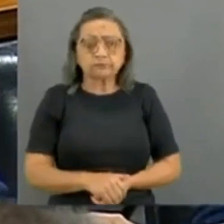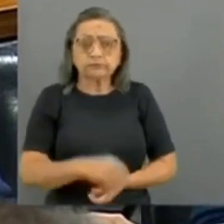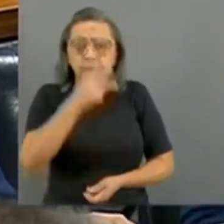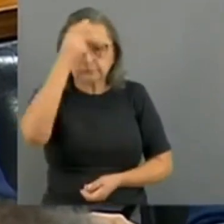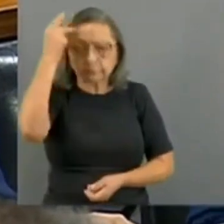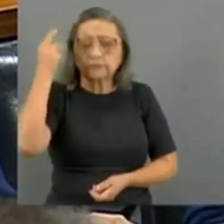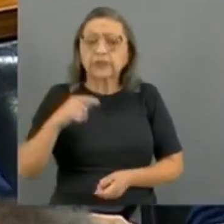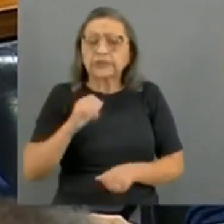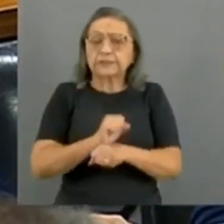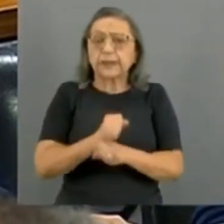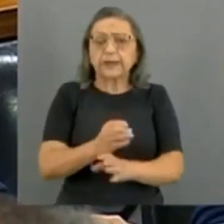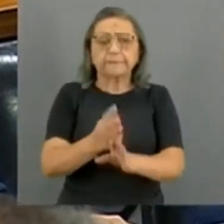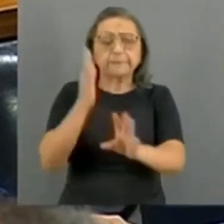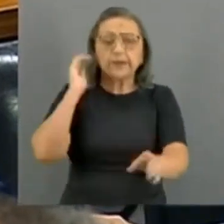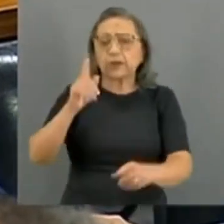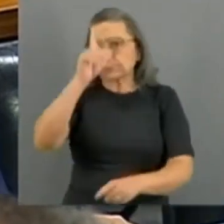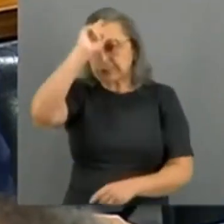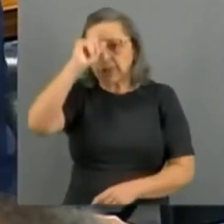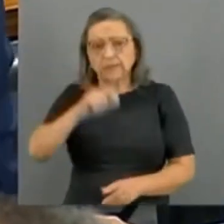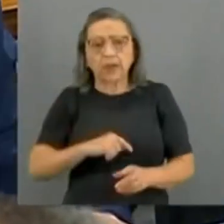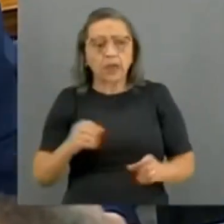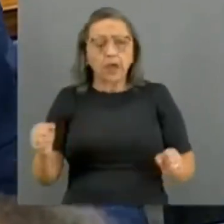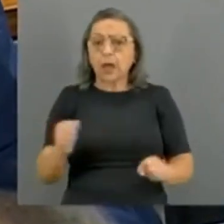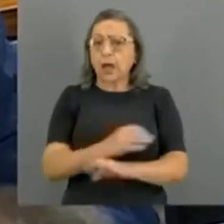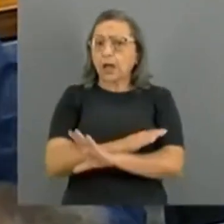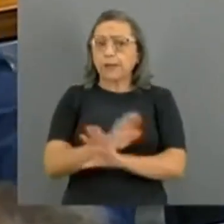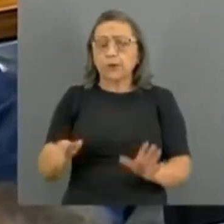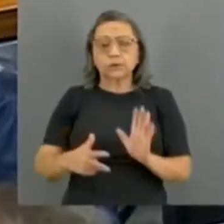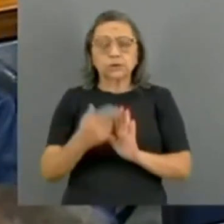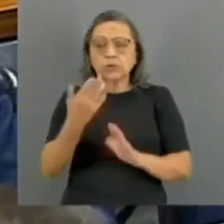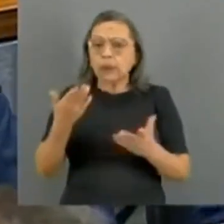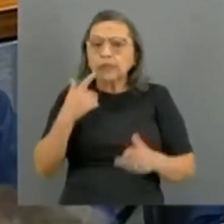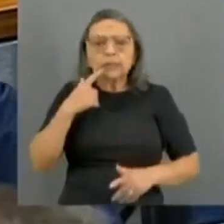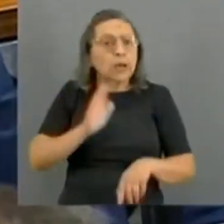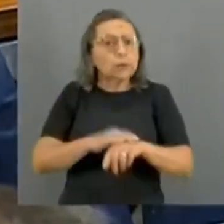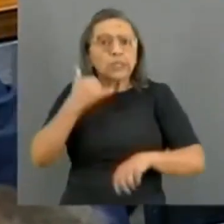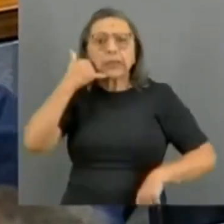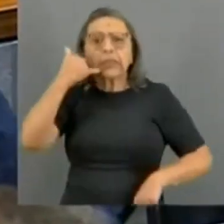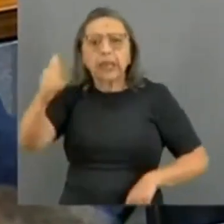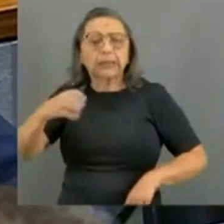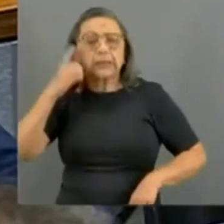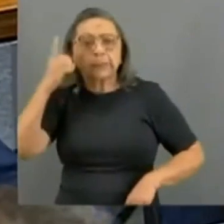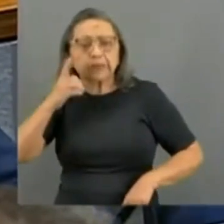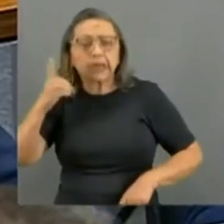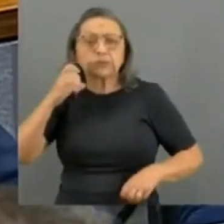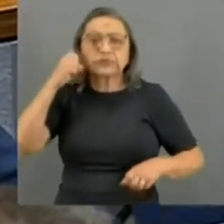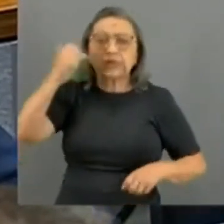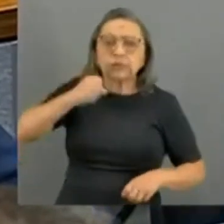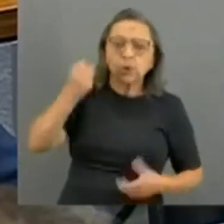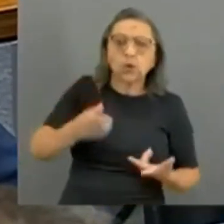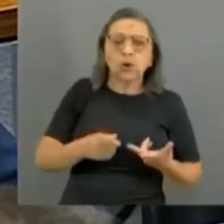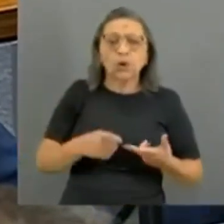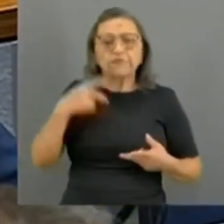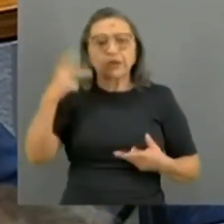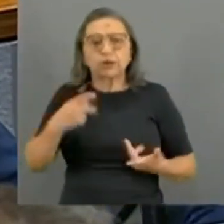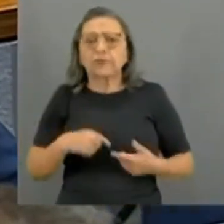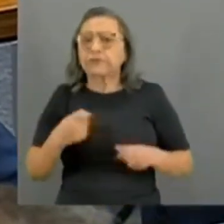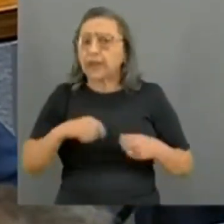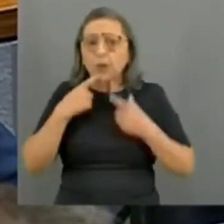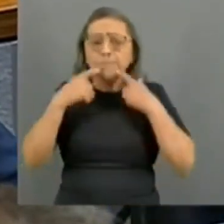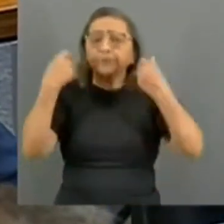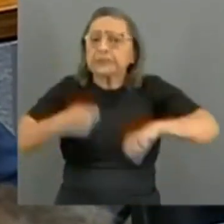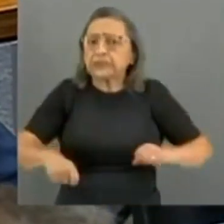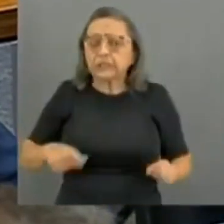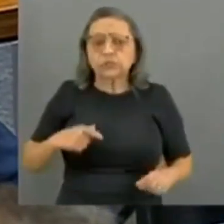hospital, acabou de sofrer uma cirurgia, tem que ligar para deputado, para vereador, para senador, para prefeito, eu preciso da cirurgia, eu preciso da vaga no hospital,